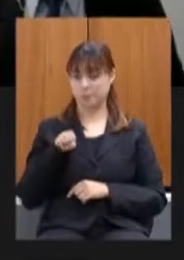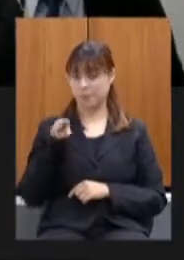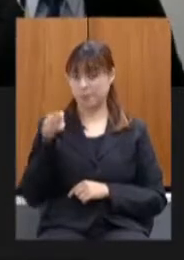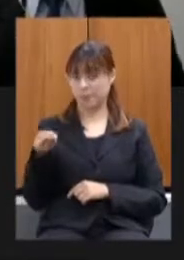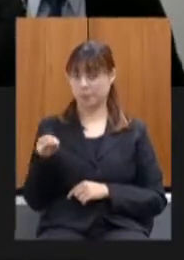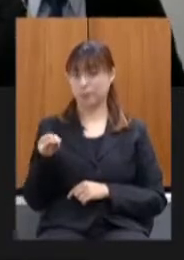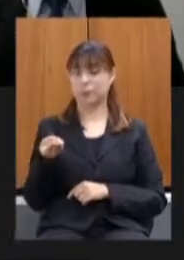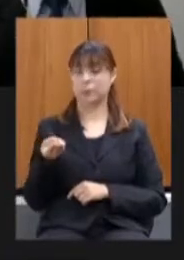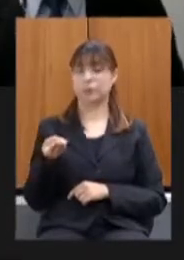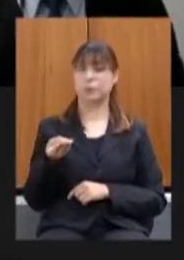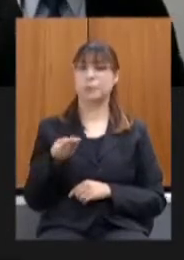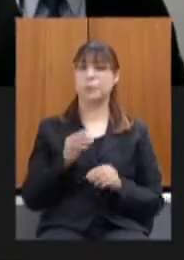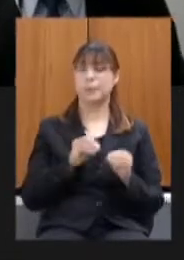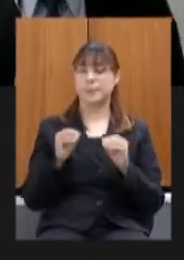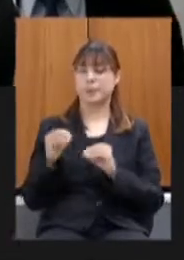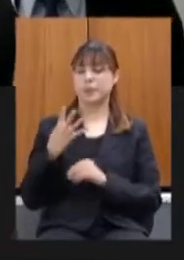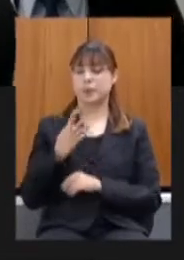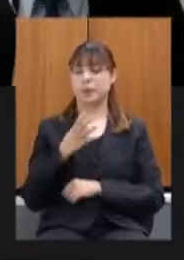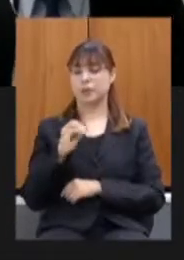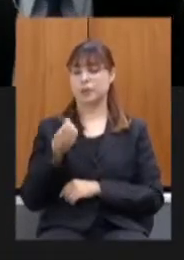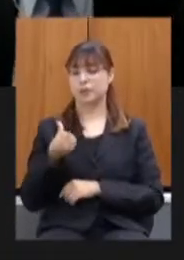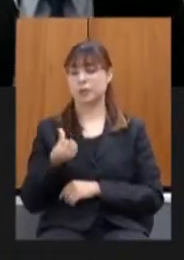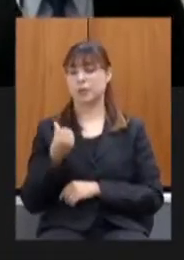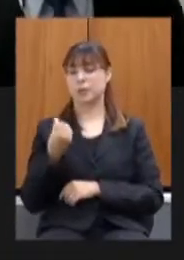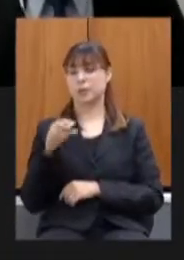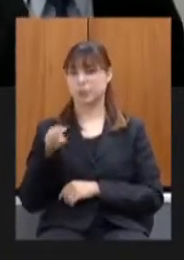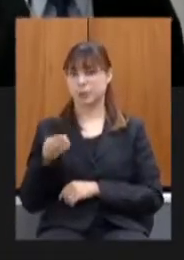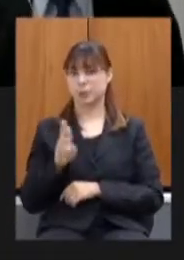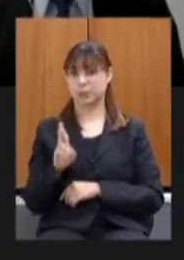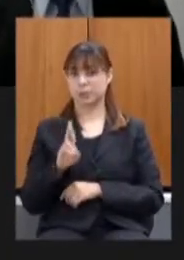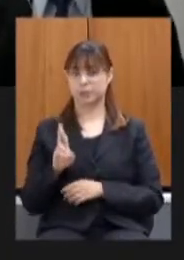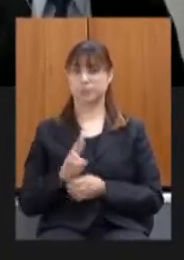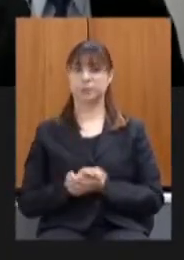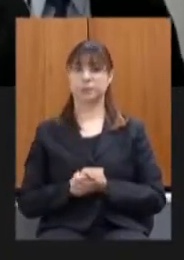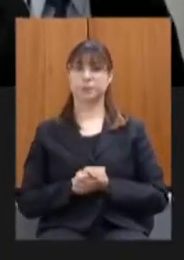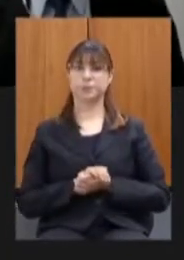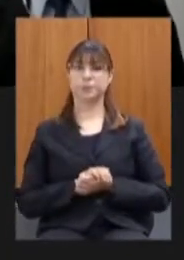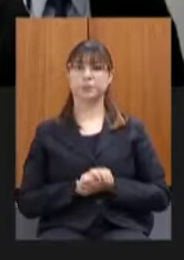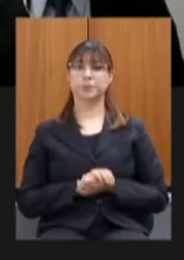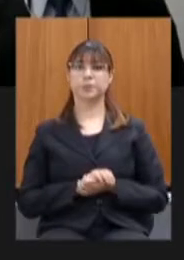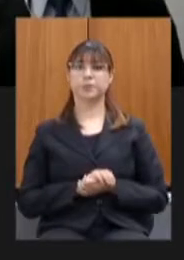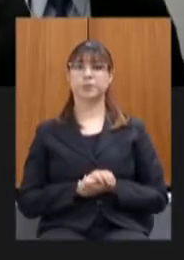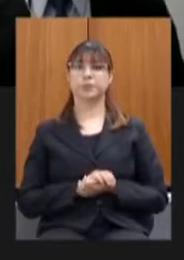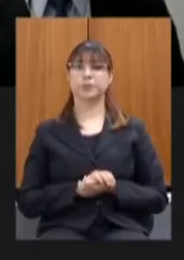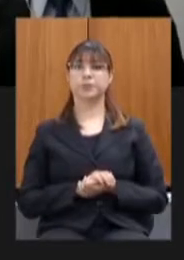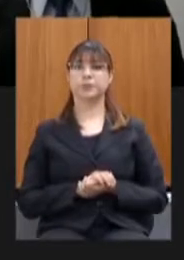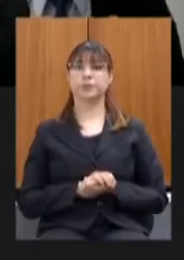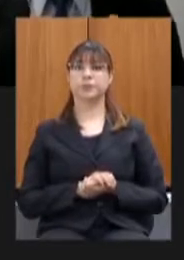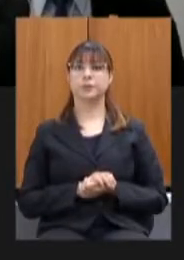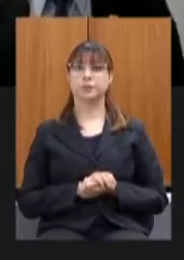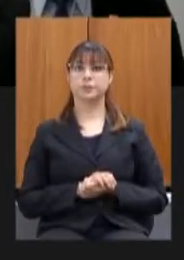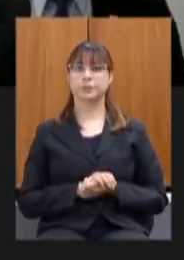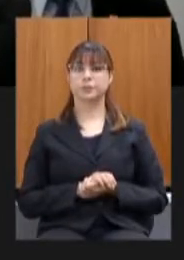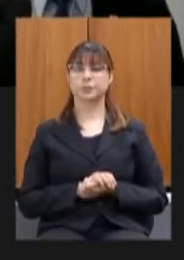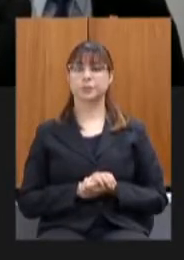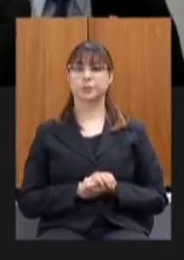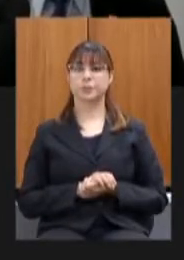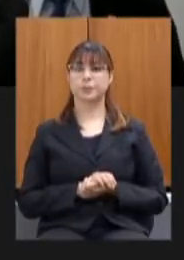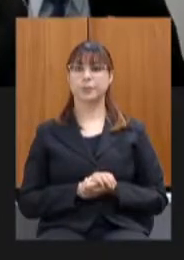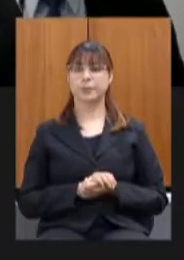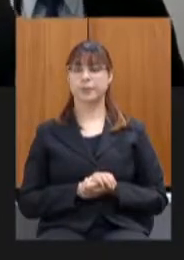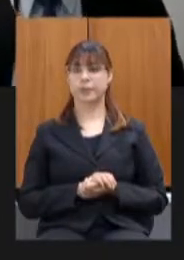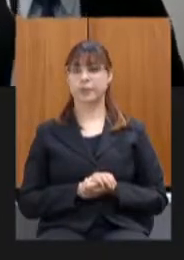406 milhões de reais o próximo favor com relação aos